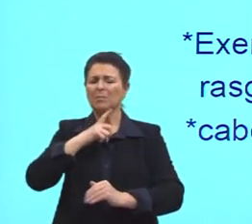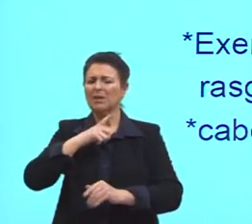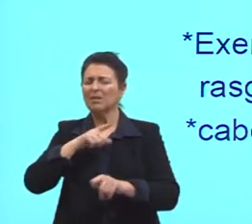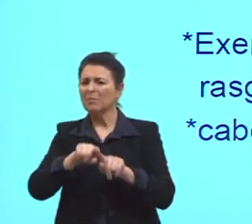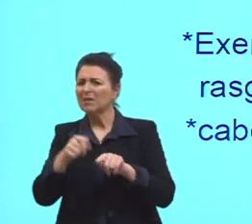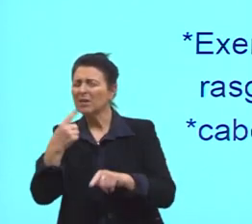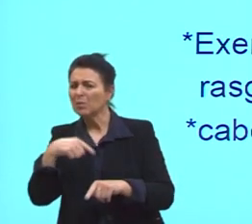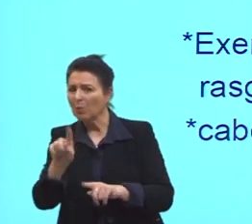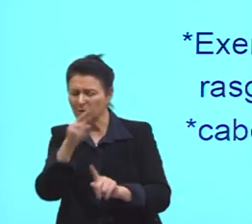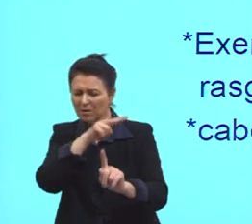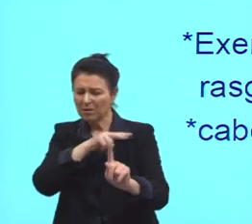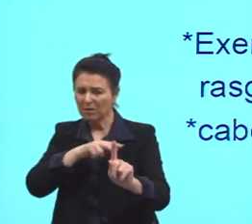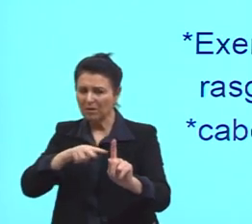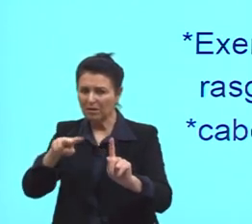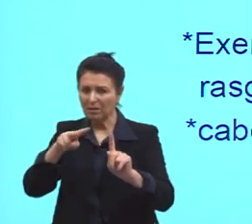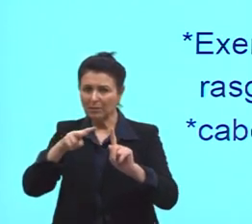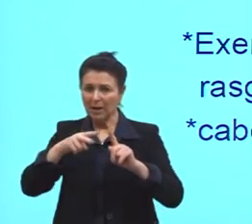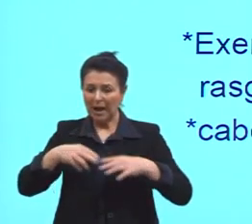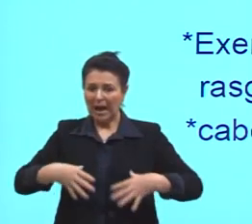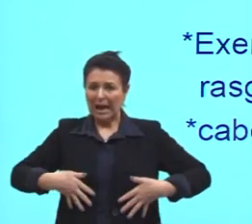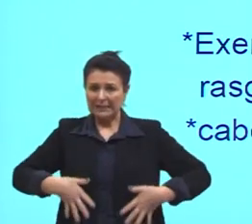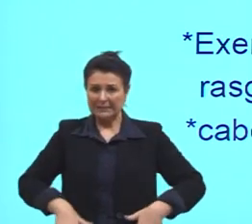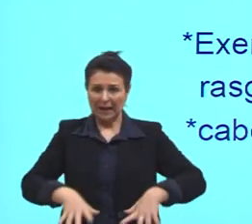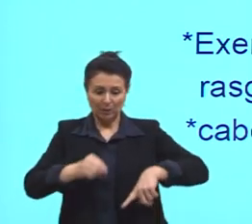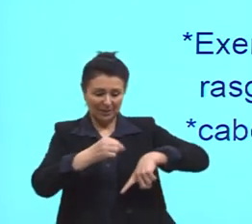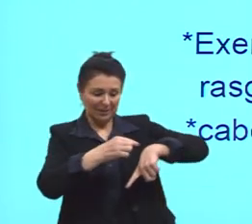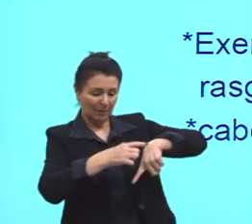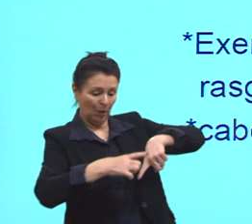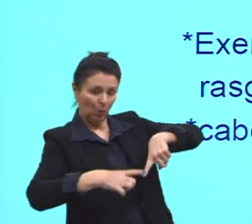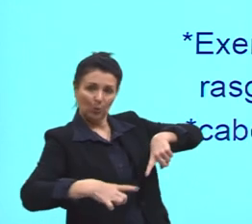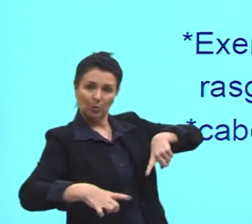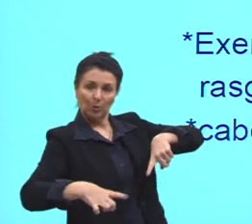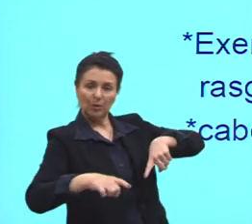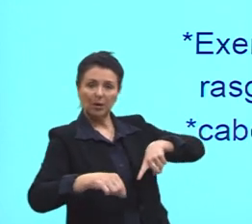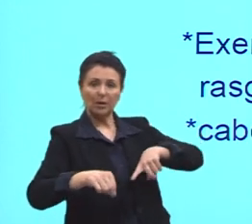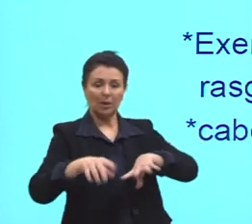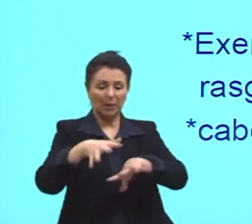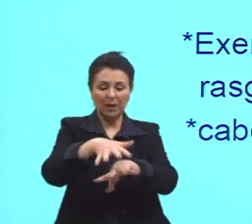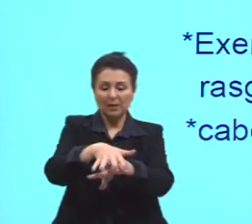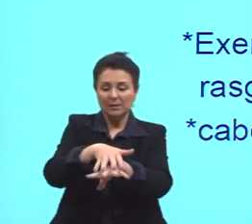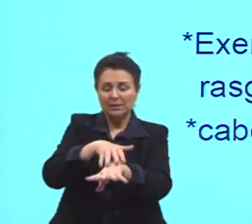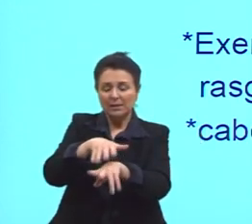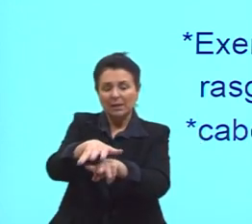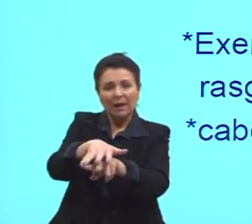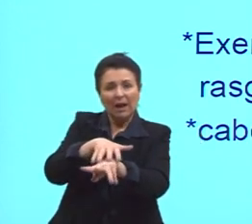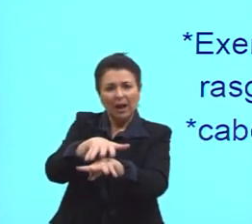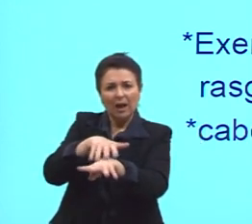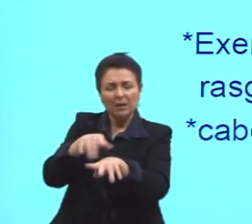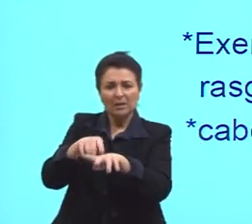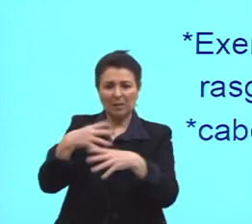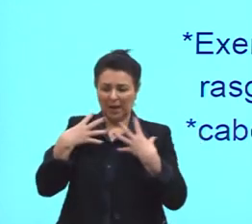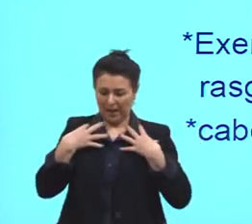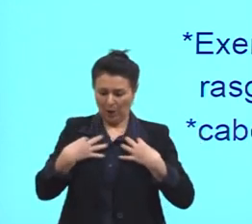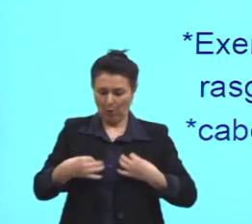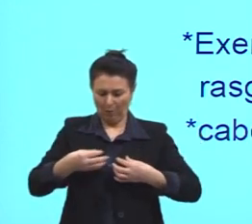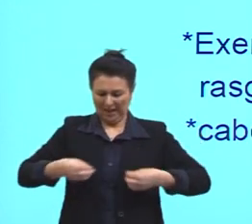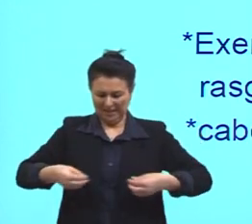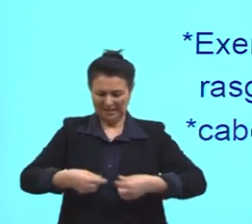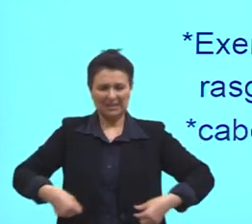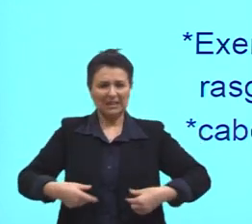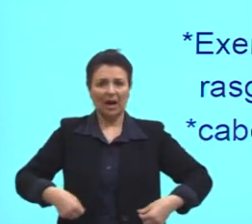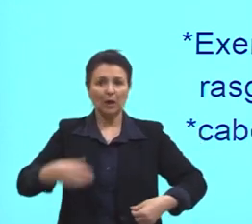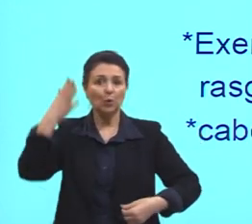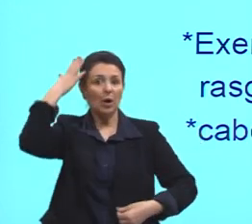Entre elas, calças boca de sino, sandálias, roupas multicoloridas, rasgadas, cabelos compridos.